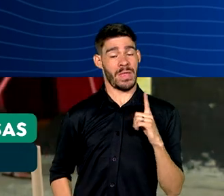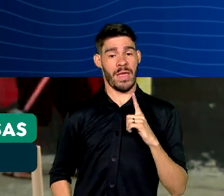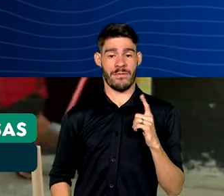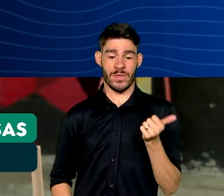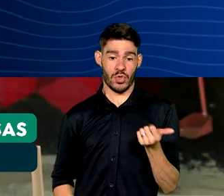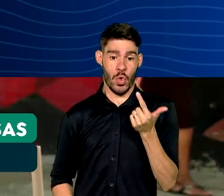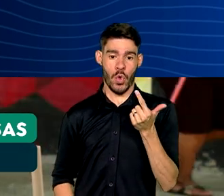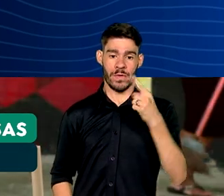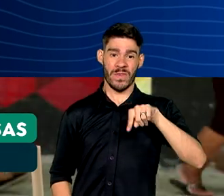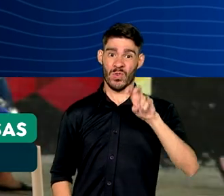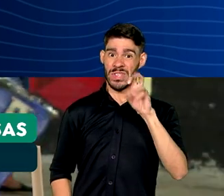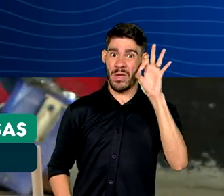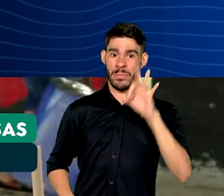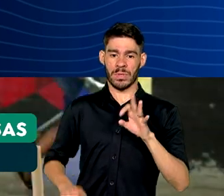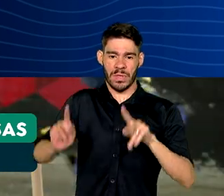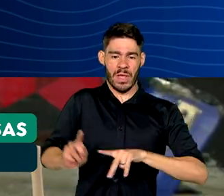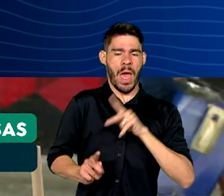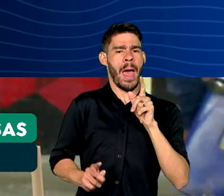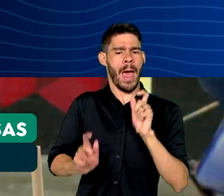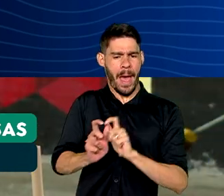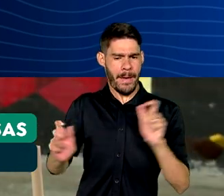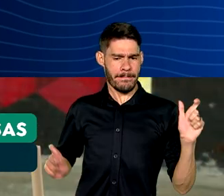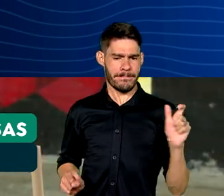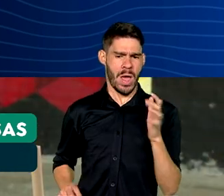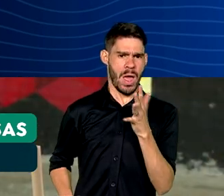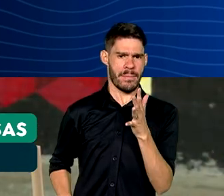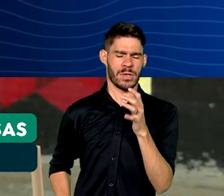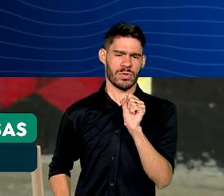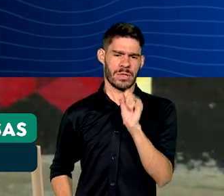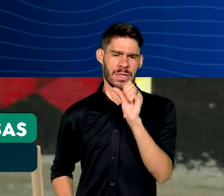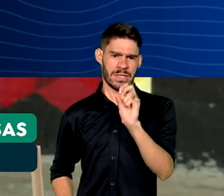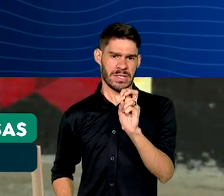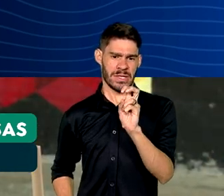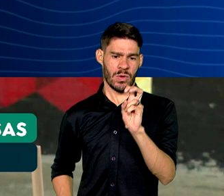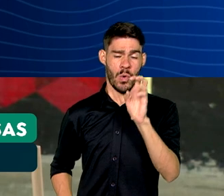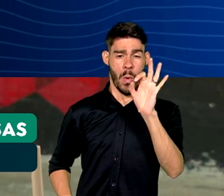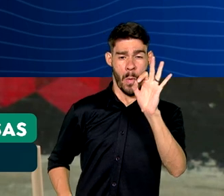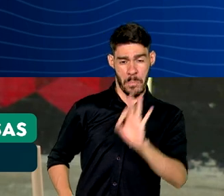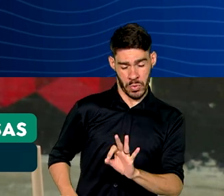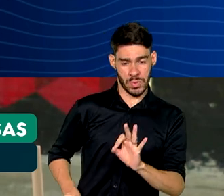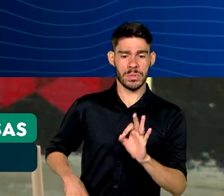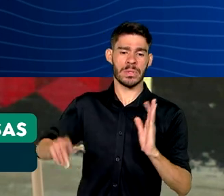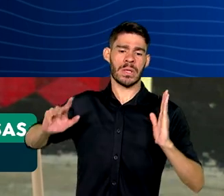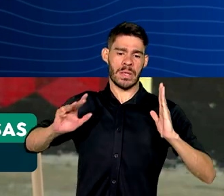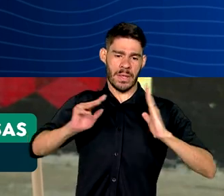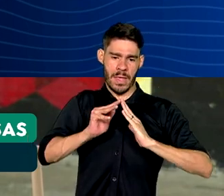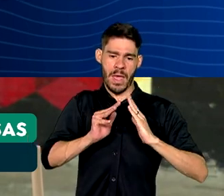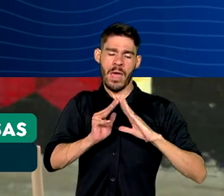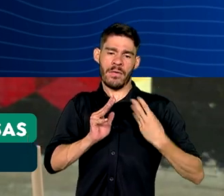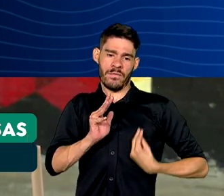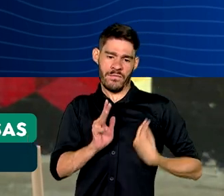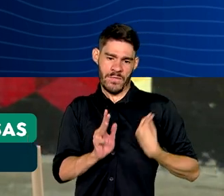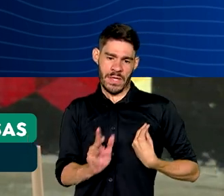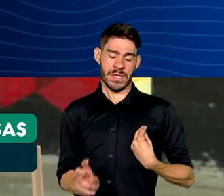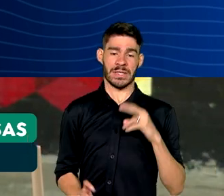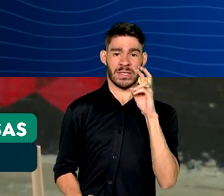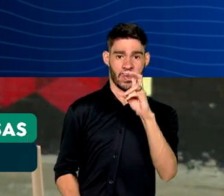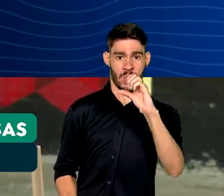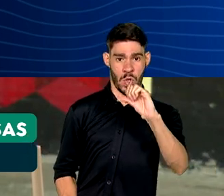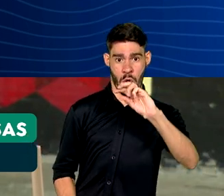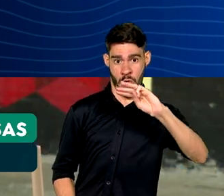da população. A maioria da população, cerca de 85%, morava em casa. 59